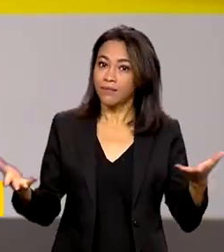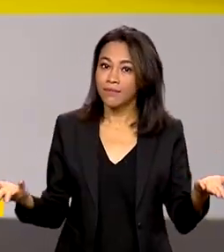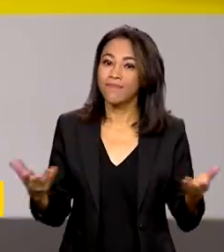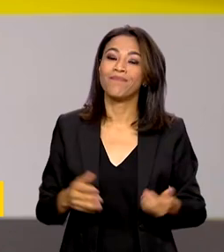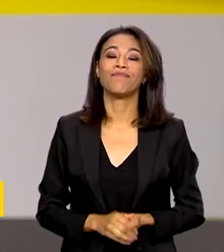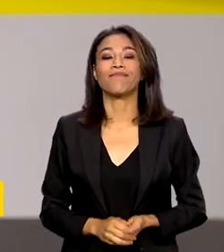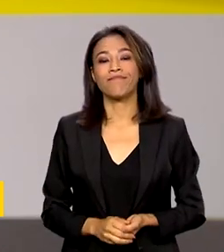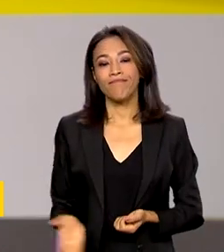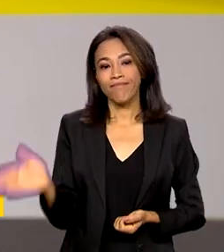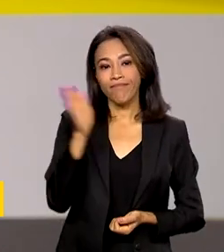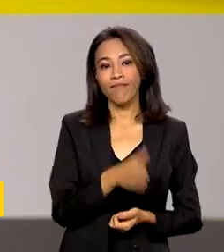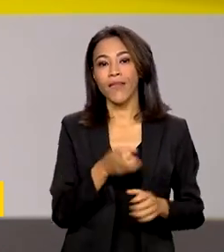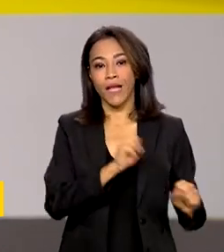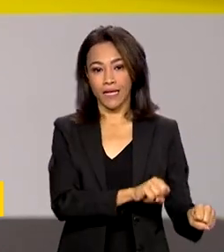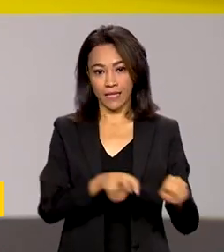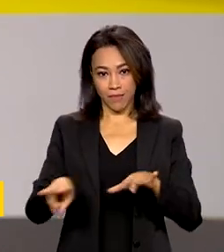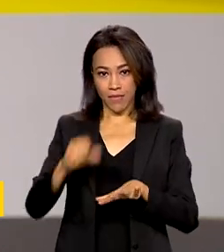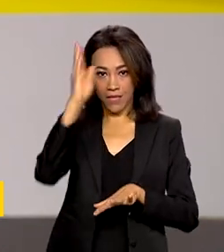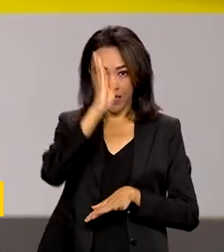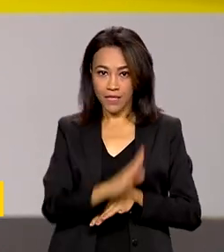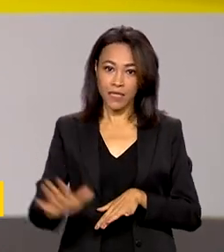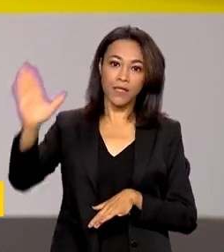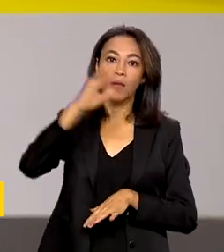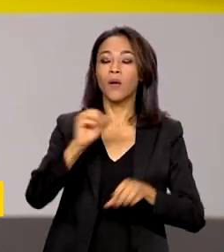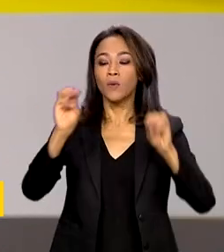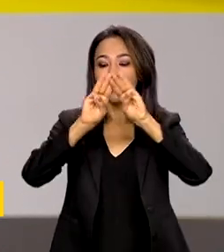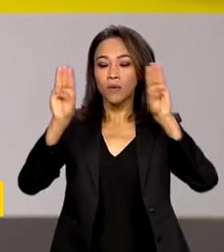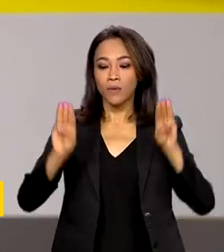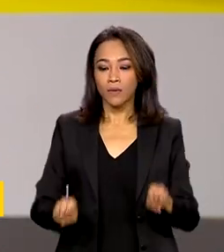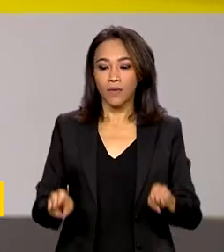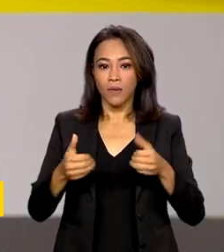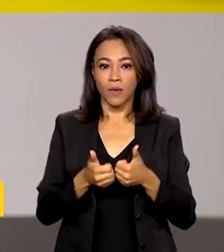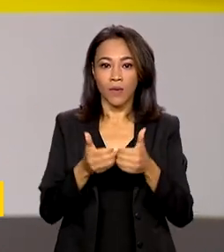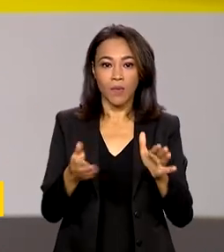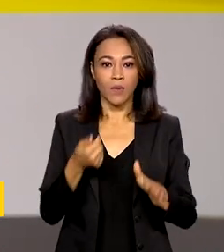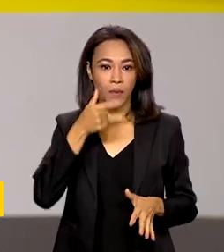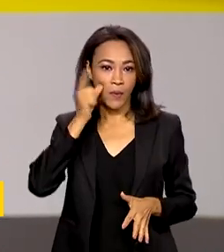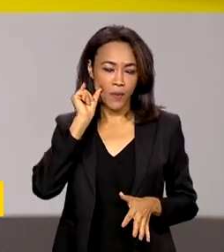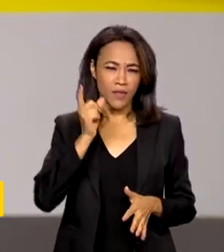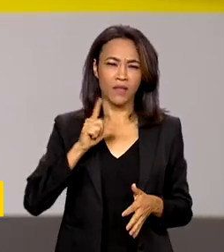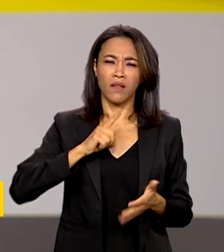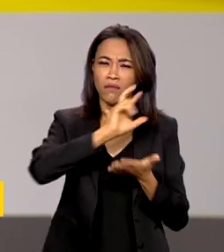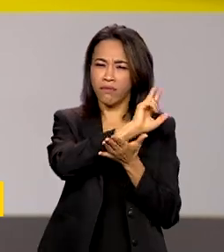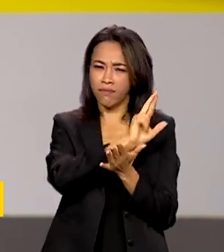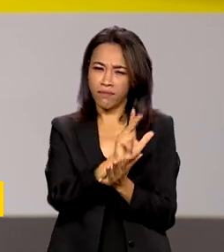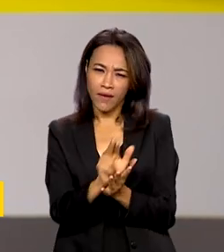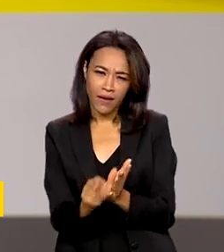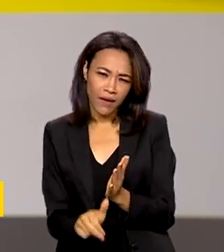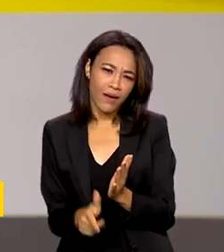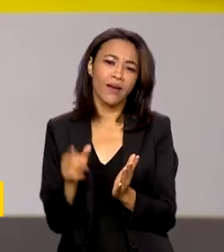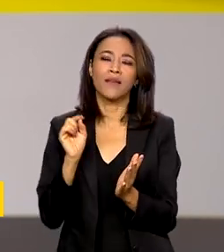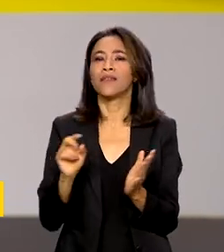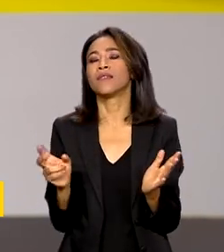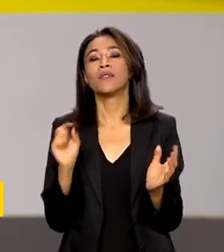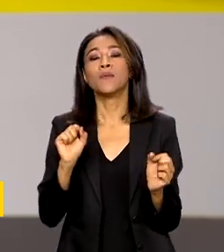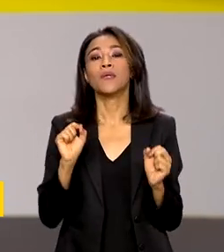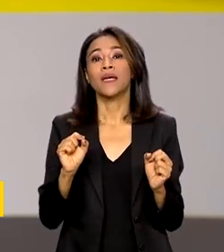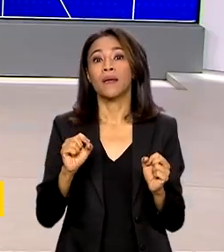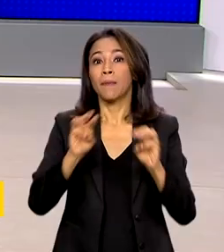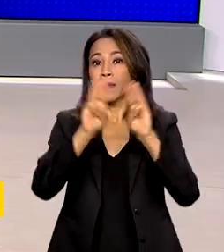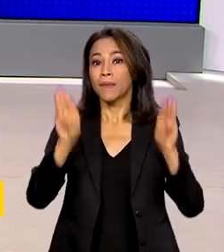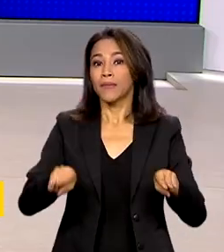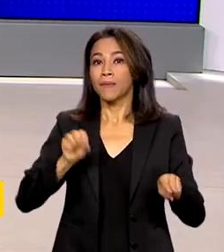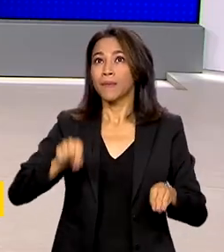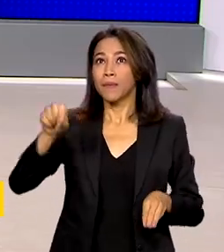A Semana Nacional dos Museus, que começou ontem, reúne uma série de atividades em museus espalhados por todo o país.